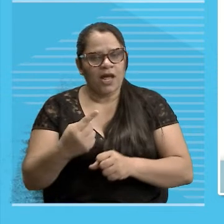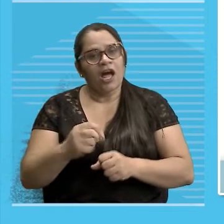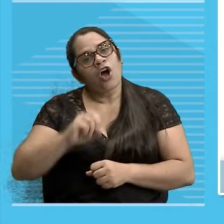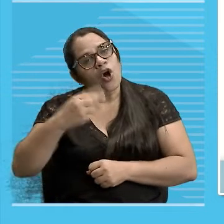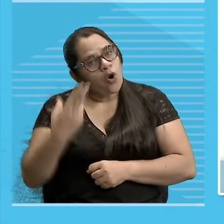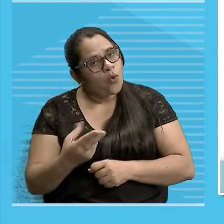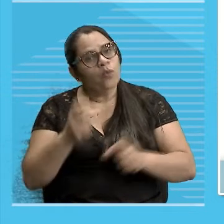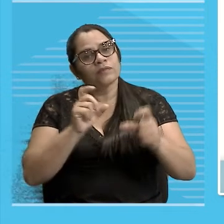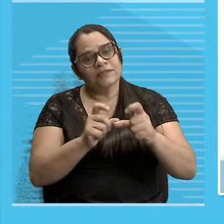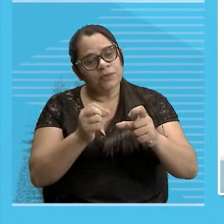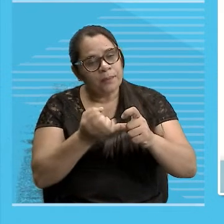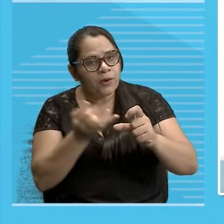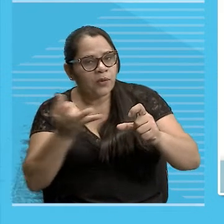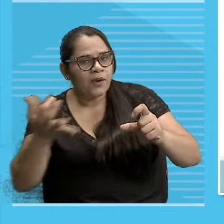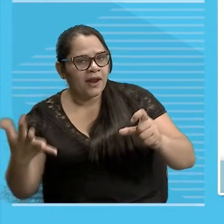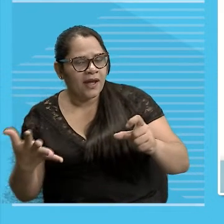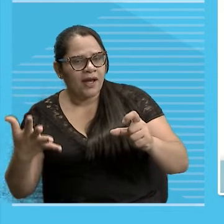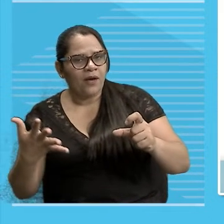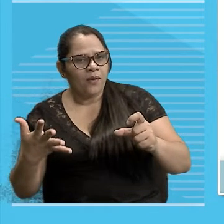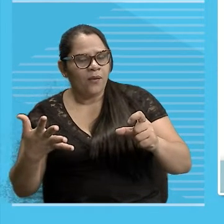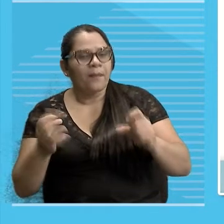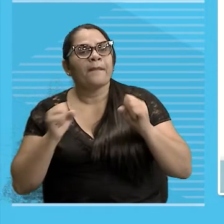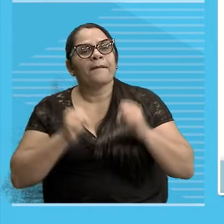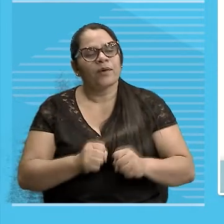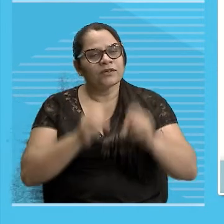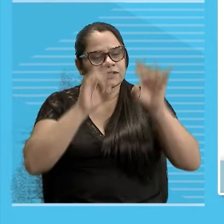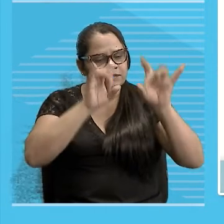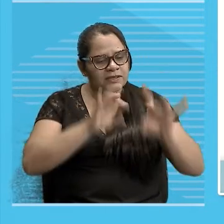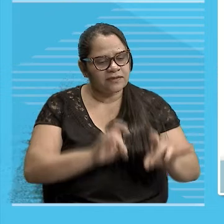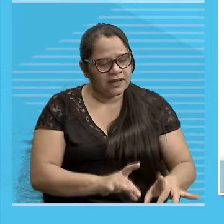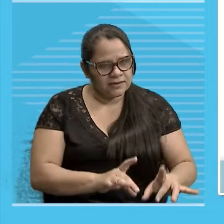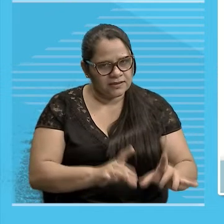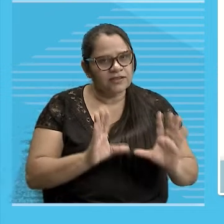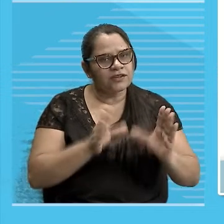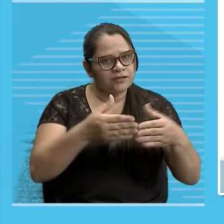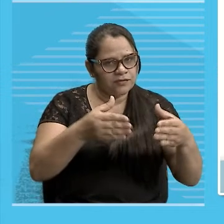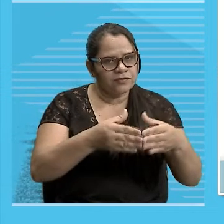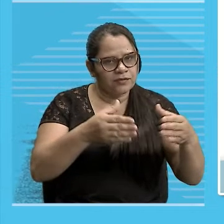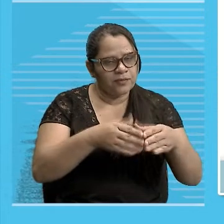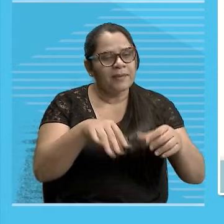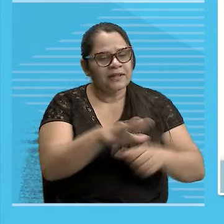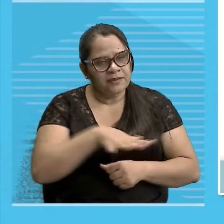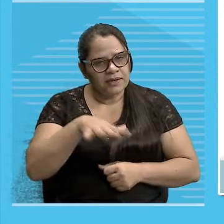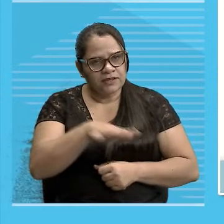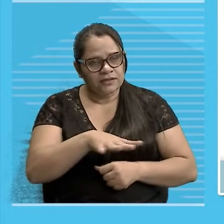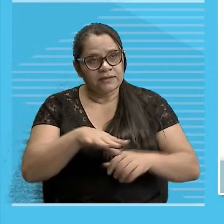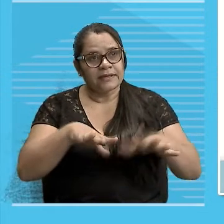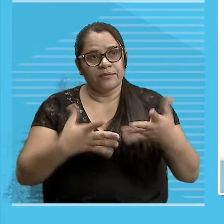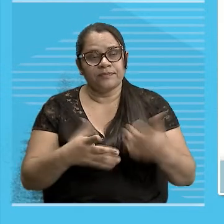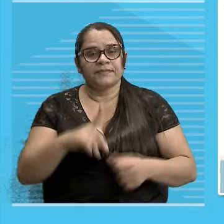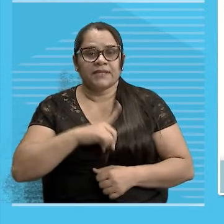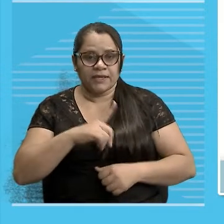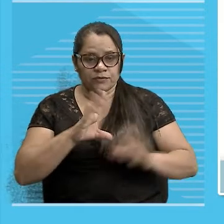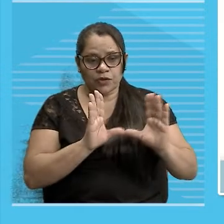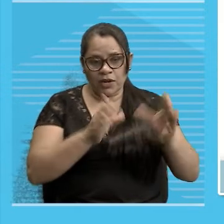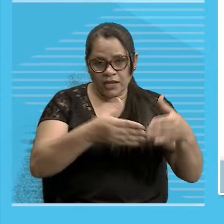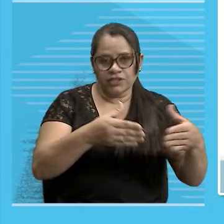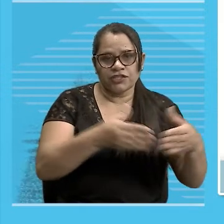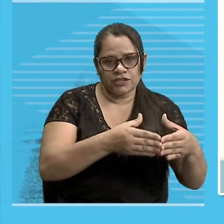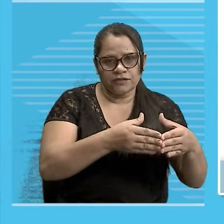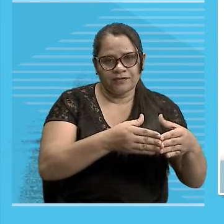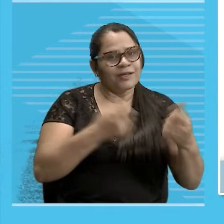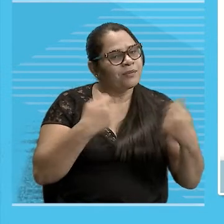plural Pode ter um especificativo Se ele for um coletivo Mais abrangente Tem uns coletivos Gente Que não necessitam De